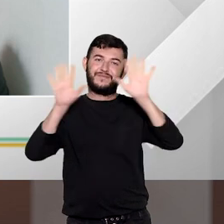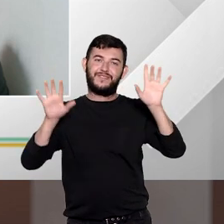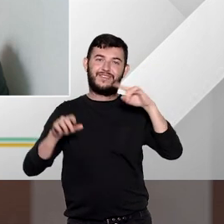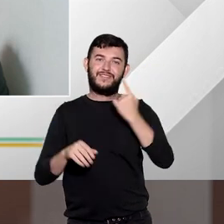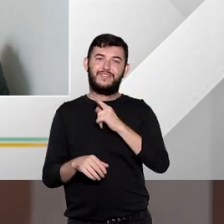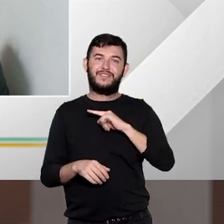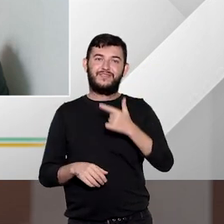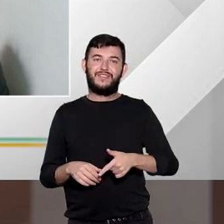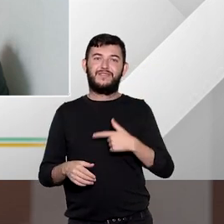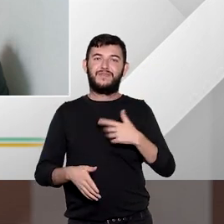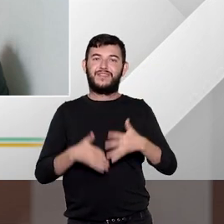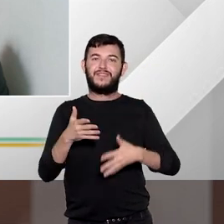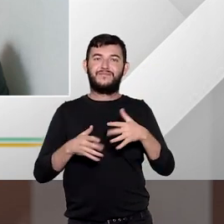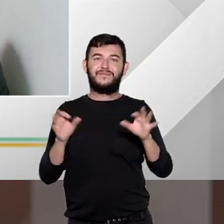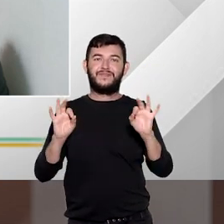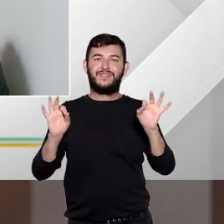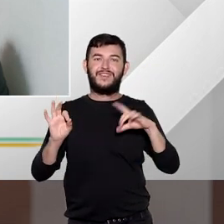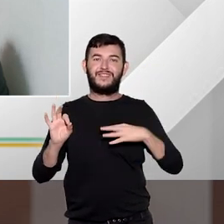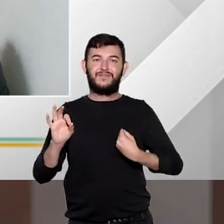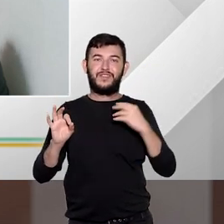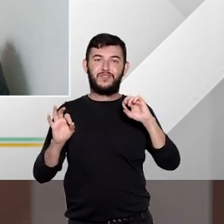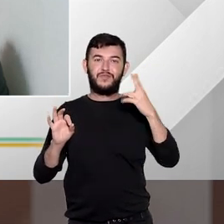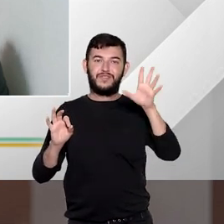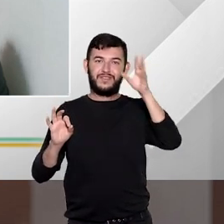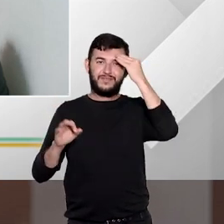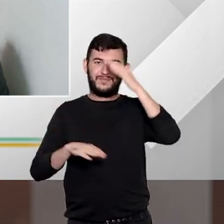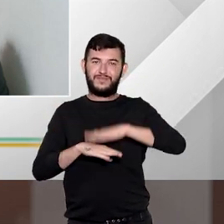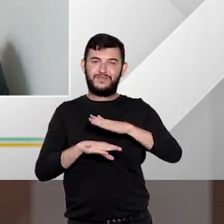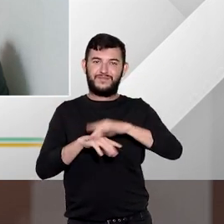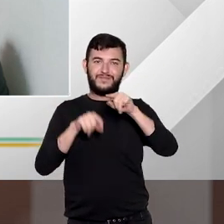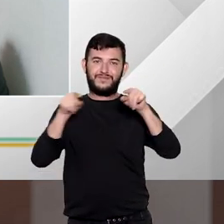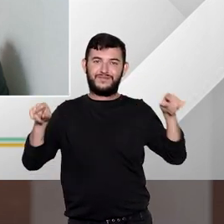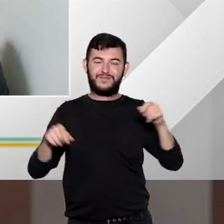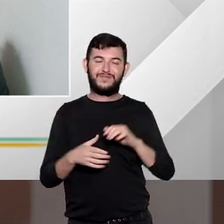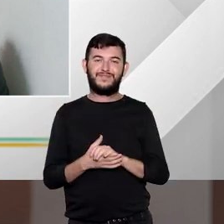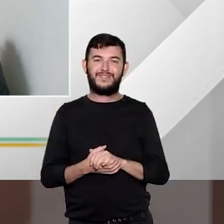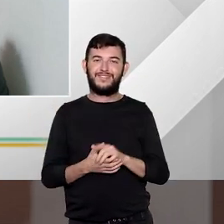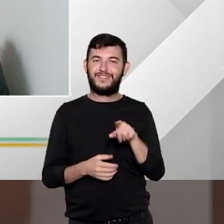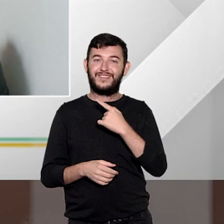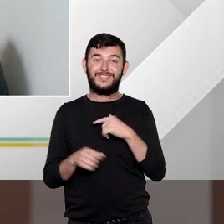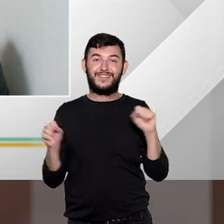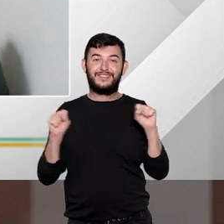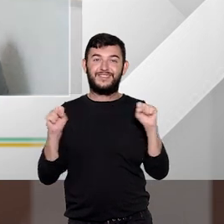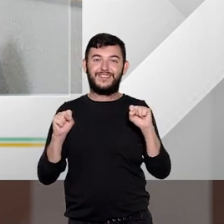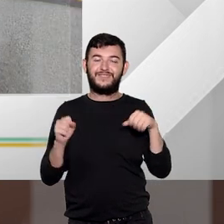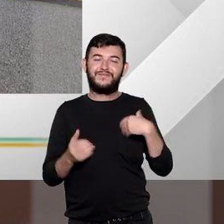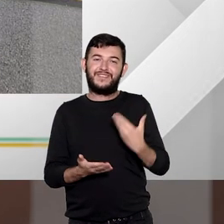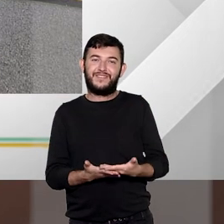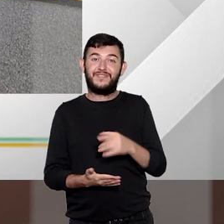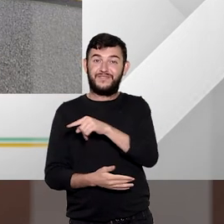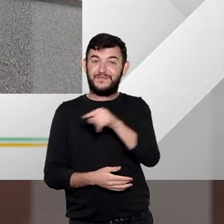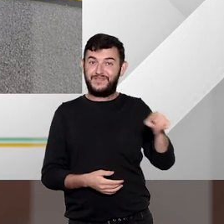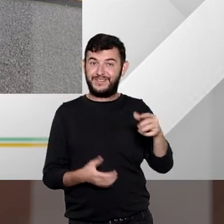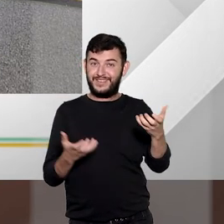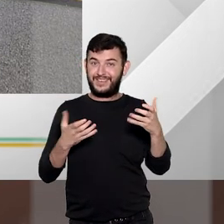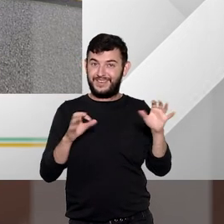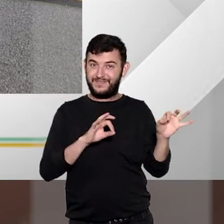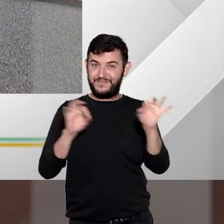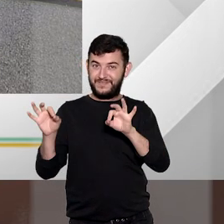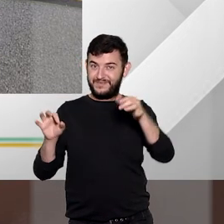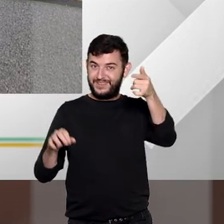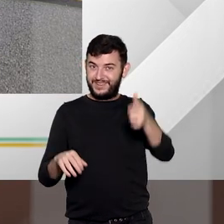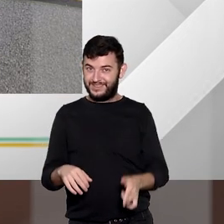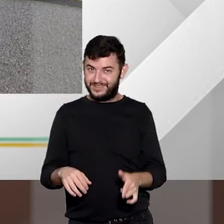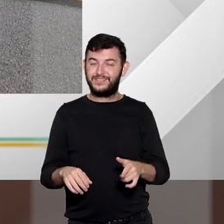não tenhamos atrapalhado a vida de vocês a compreensão de vocês Imagina adoramos a aula e se você quiser conferir